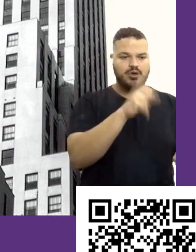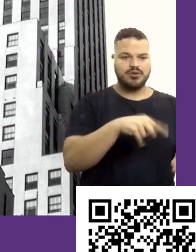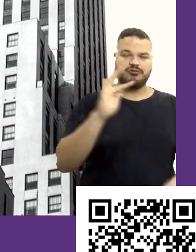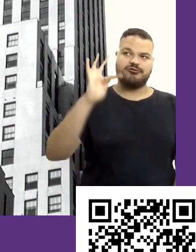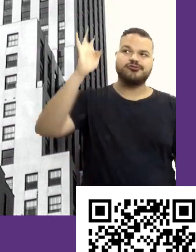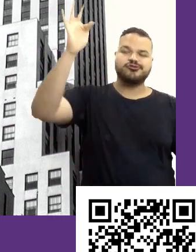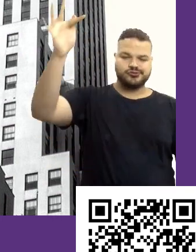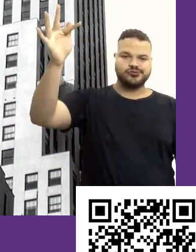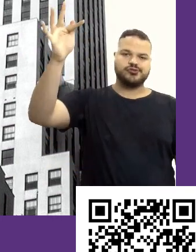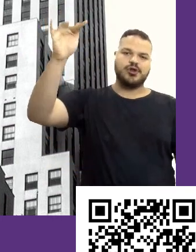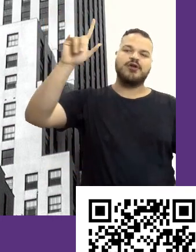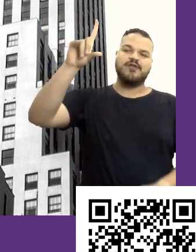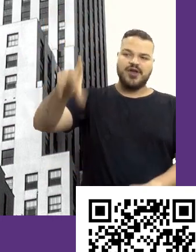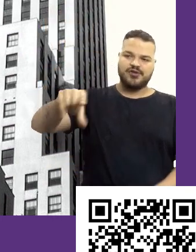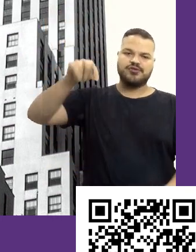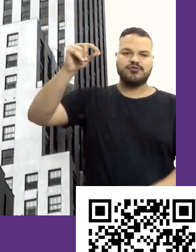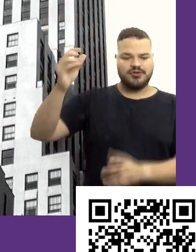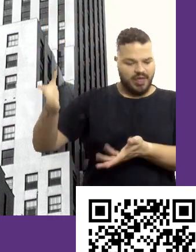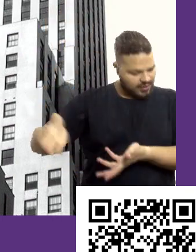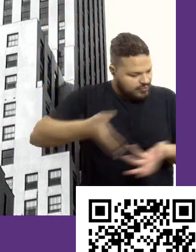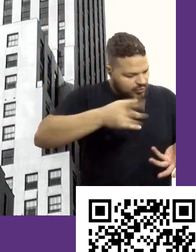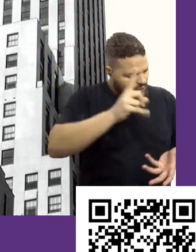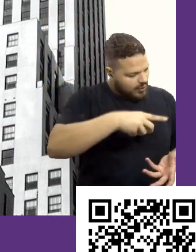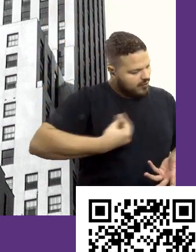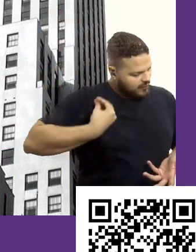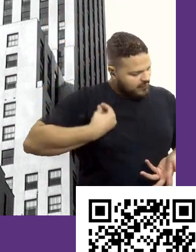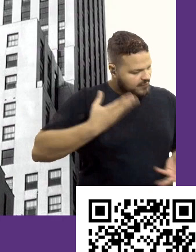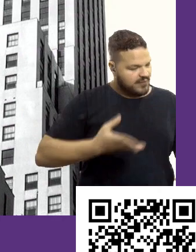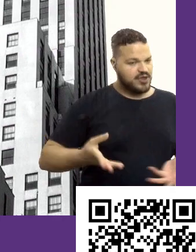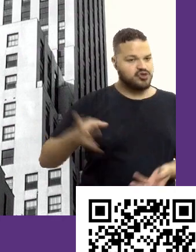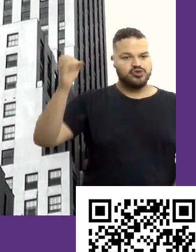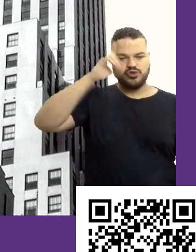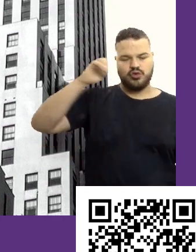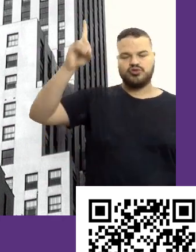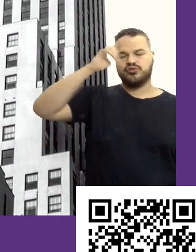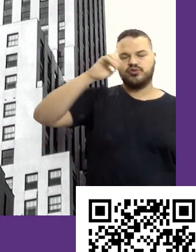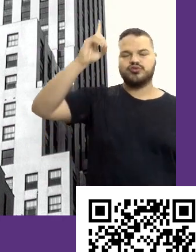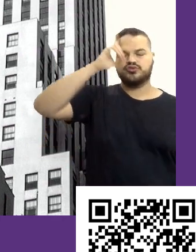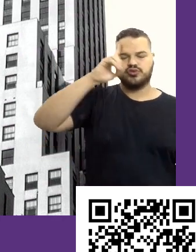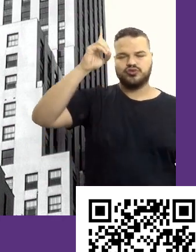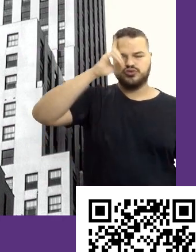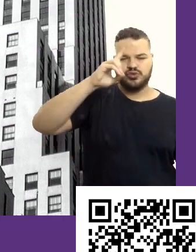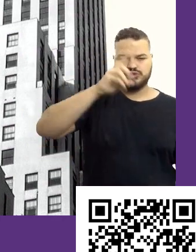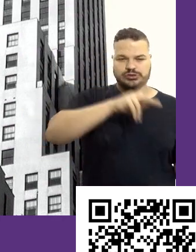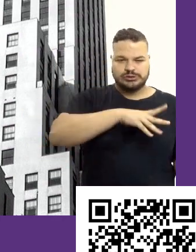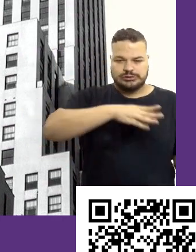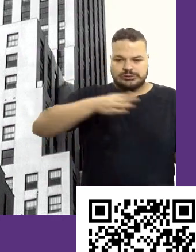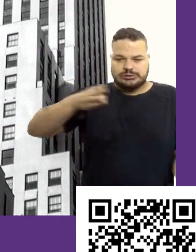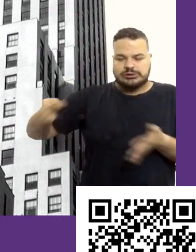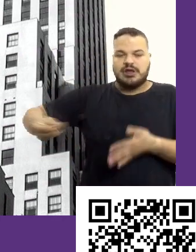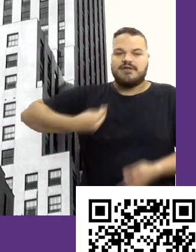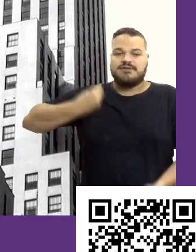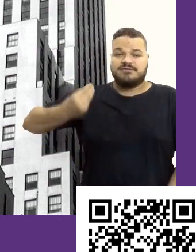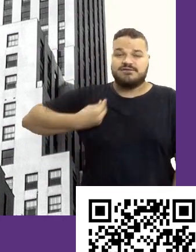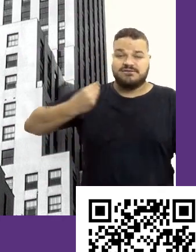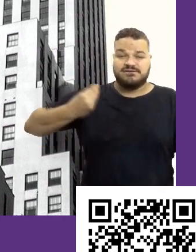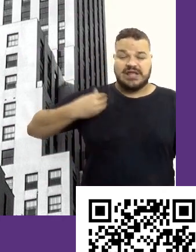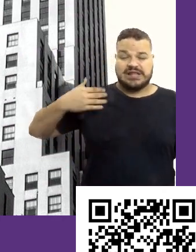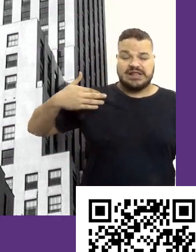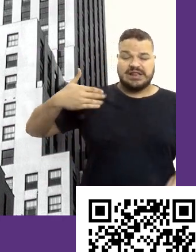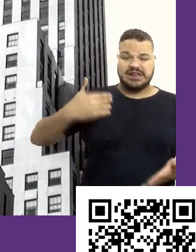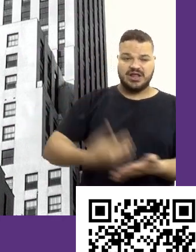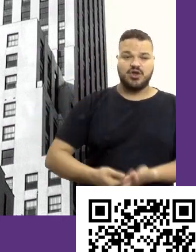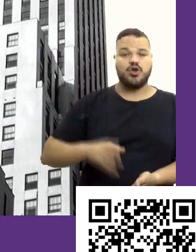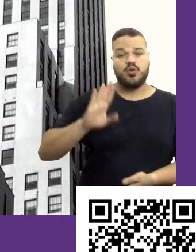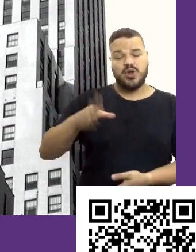decidir pra você. E você vai viver todos os dias da sua vida. A gente passa, gente, trabalho, a nossa vida inteira. ou é